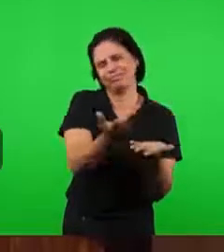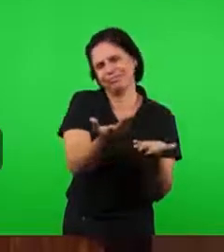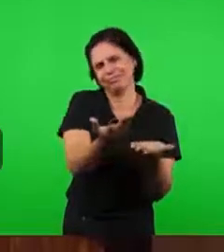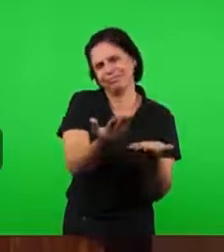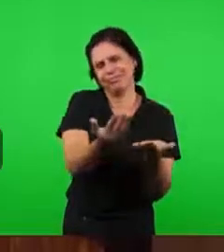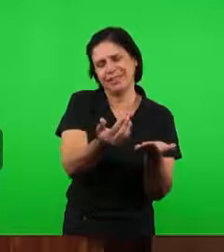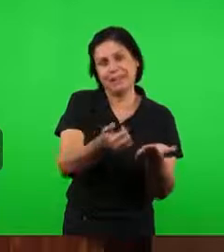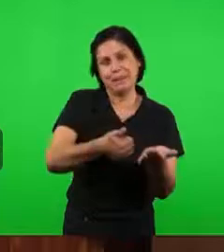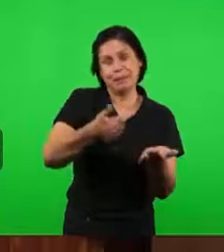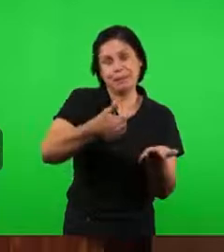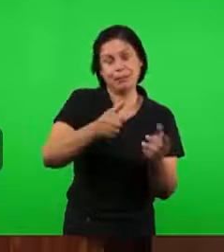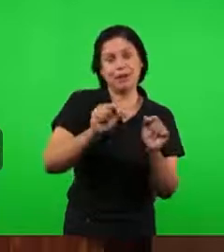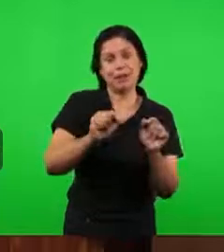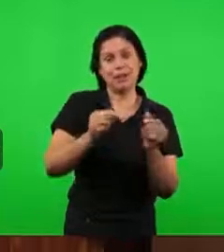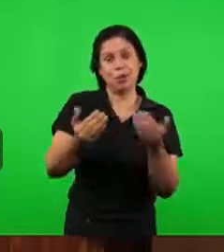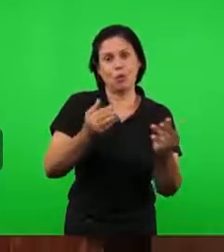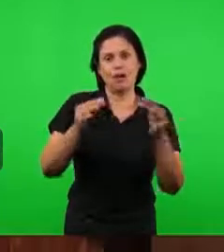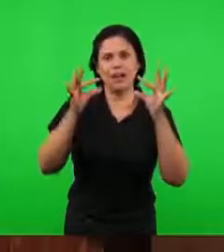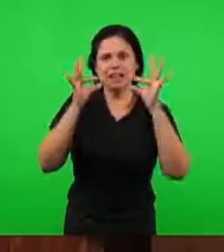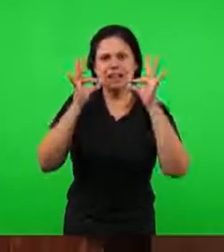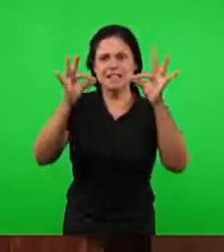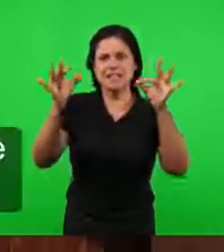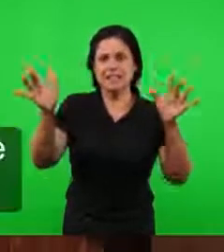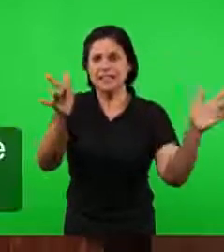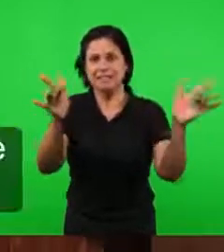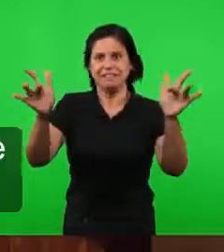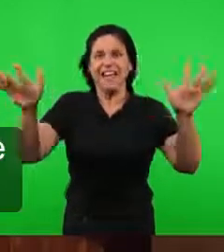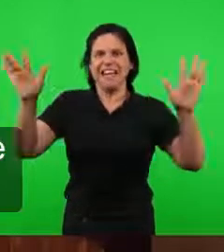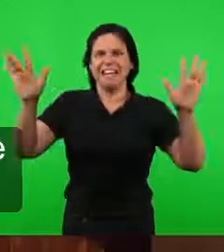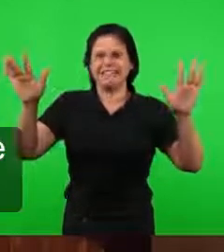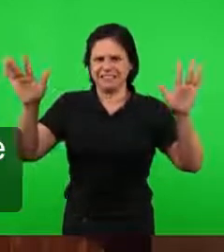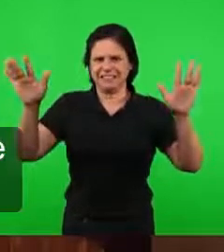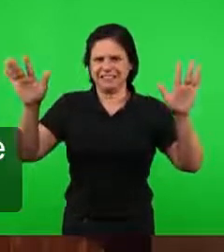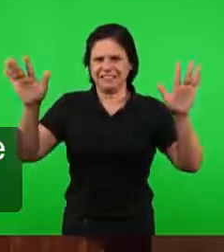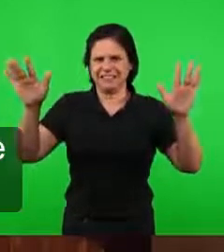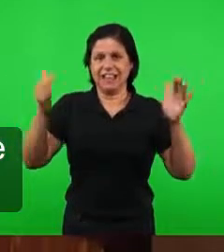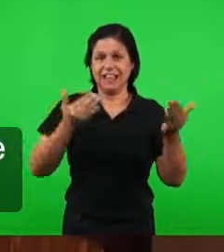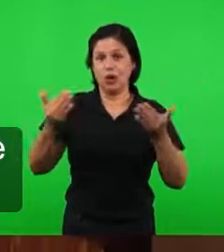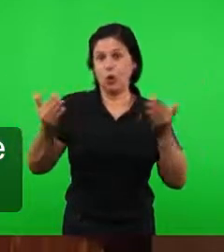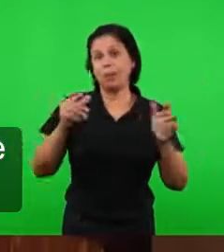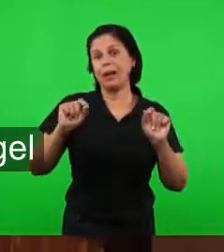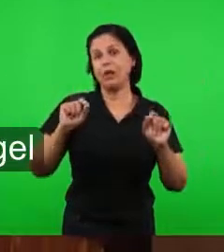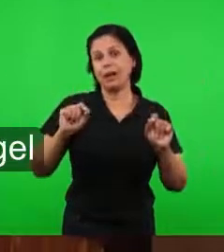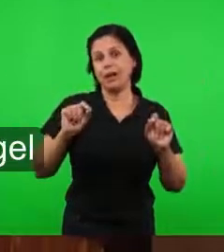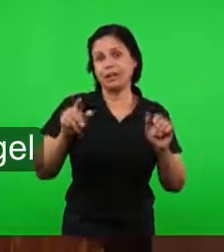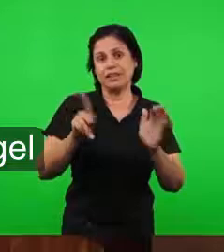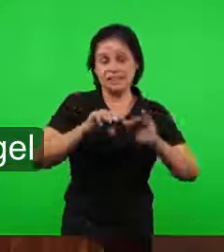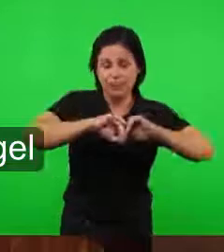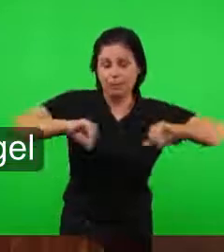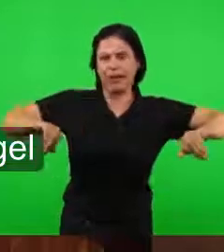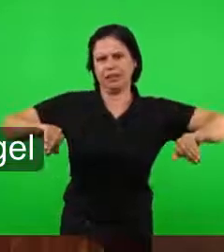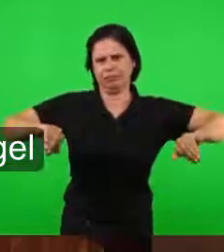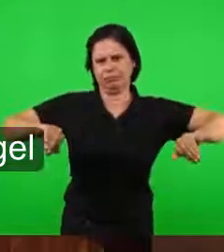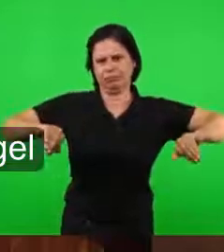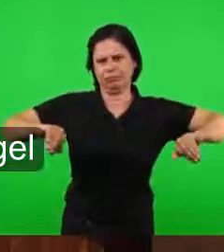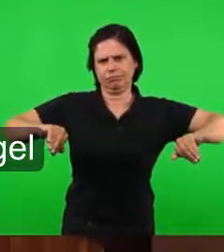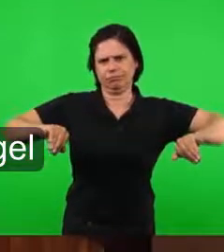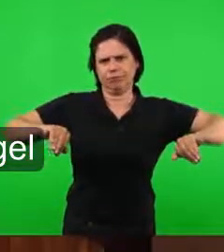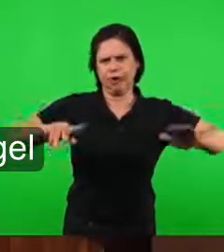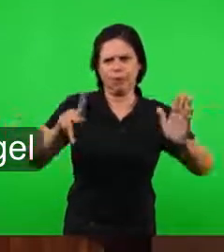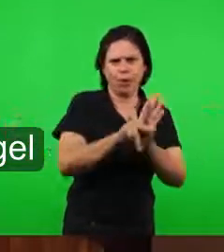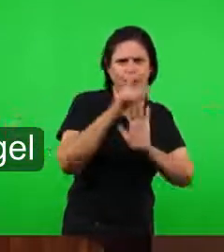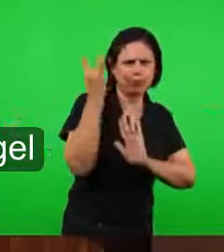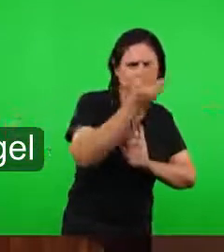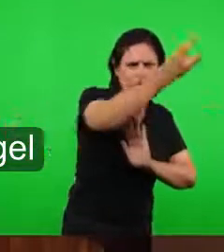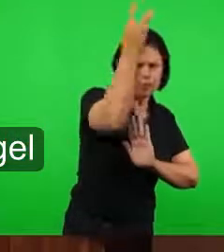ela começou a mostrar o seguinte, ela é afiada o que era do Espírito e o que não era do Espírito. Então ficou claramente